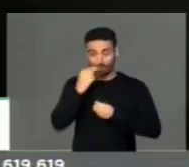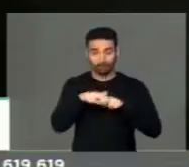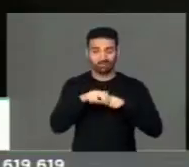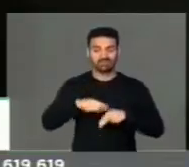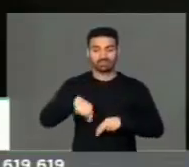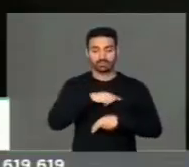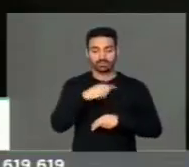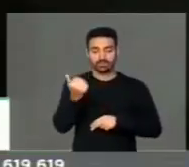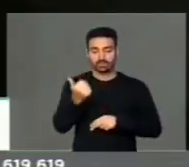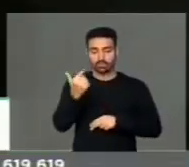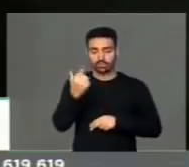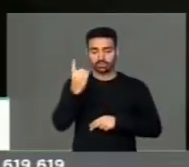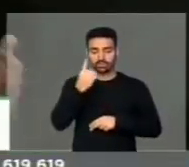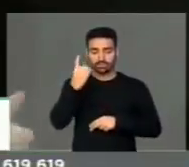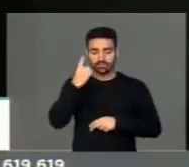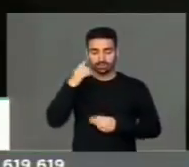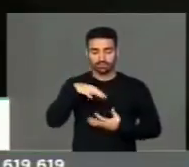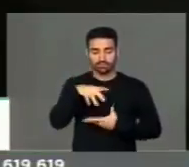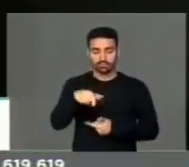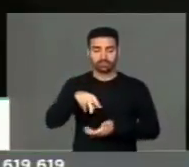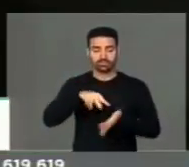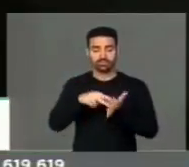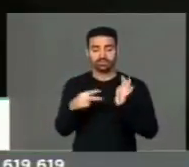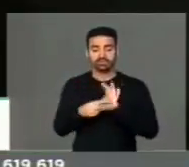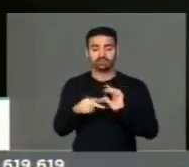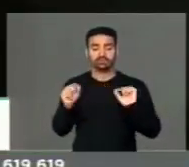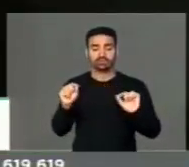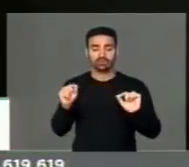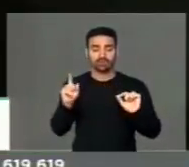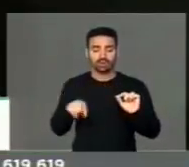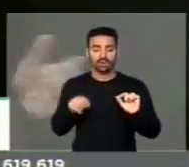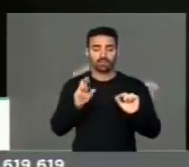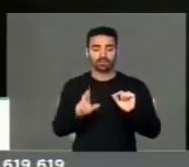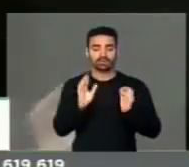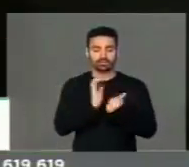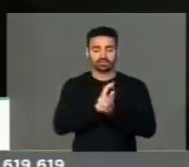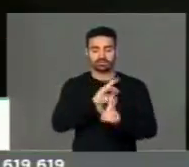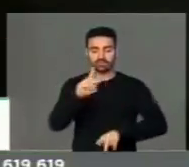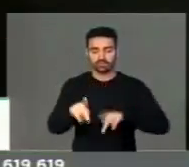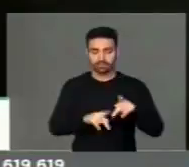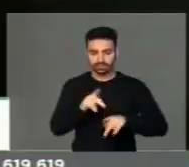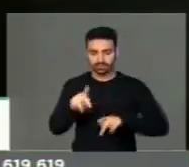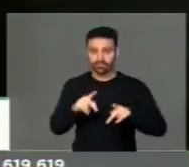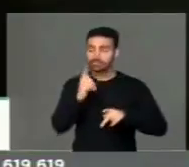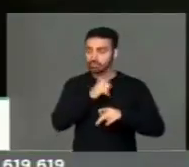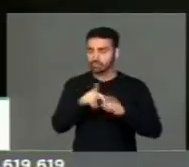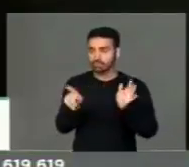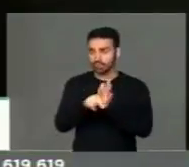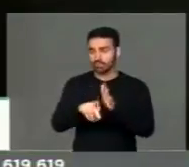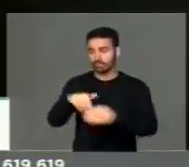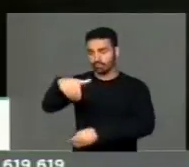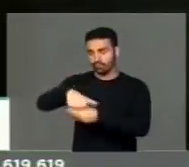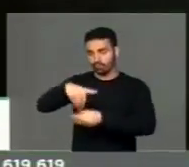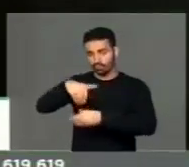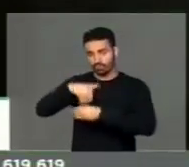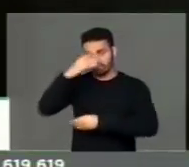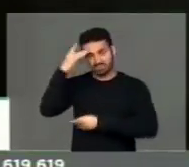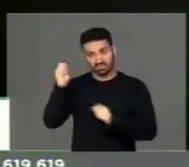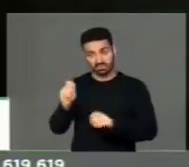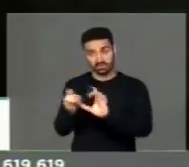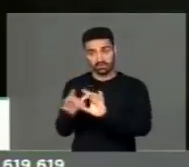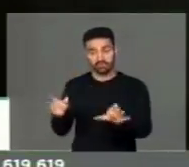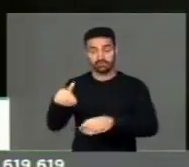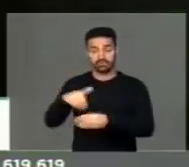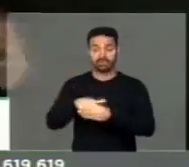12 deputados eleitos no mundo, representam exatamente essas pessoas, diretamente pelo voto daqueles que podem votar, mas